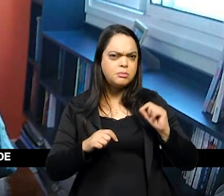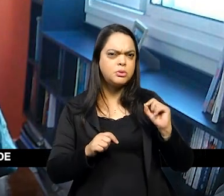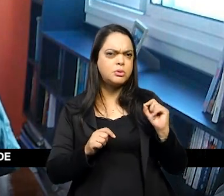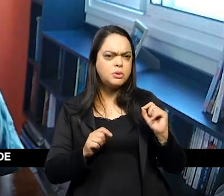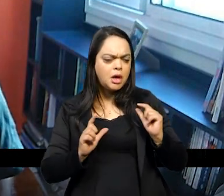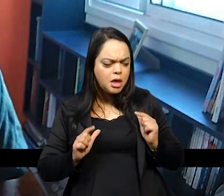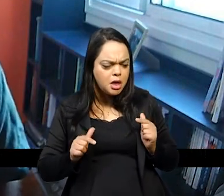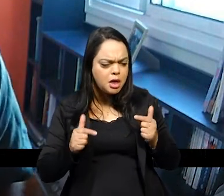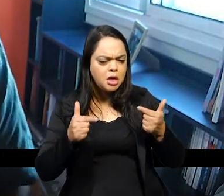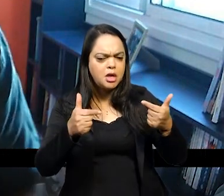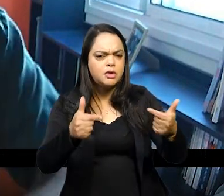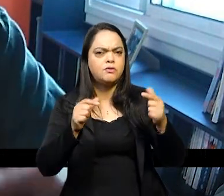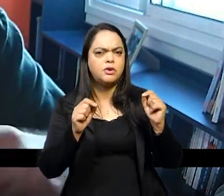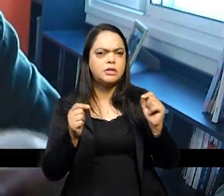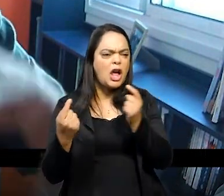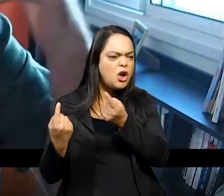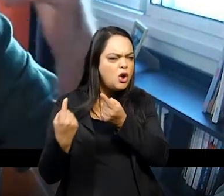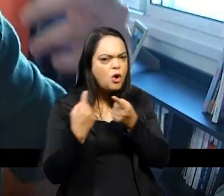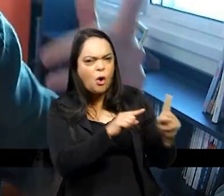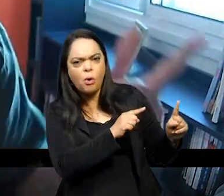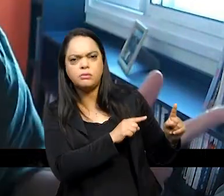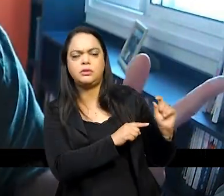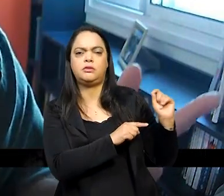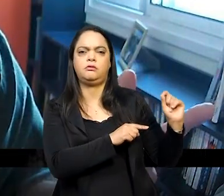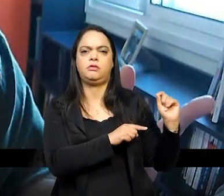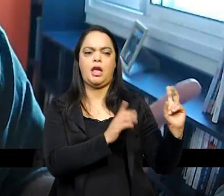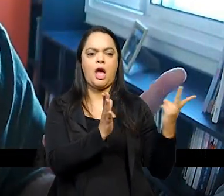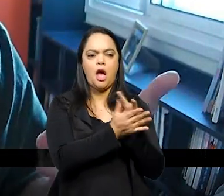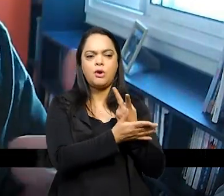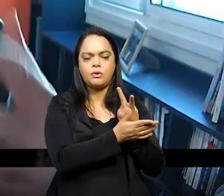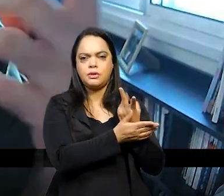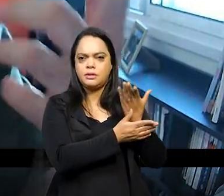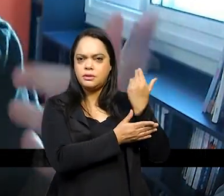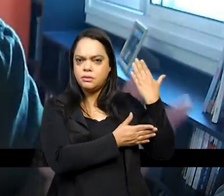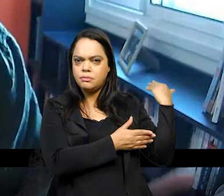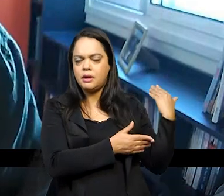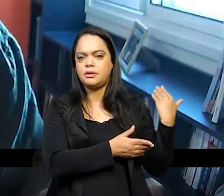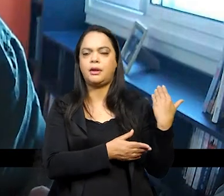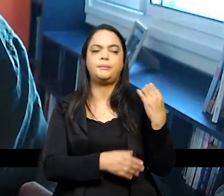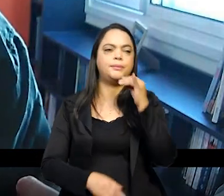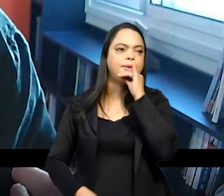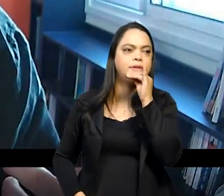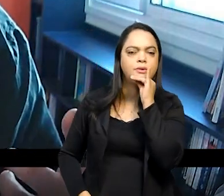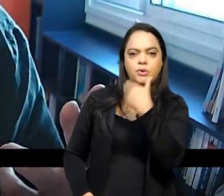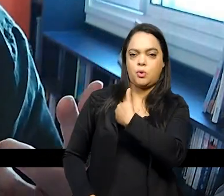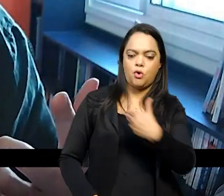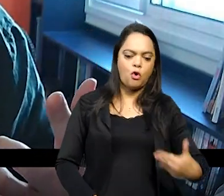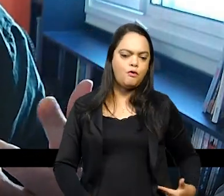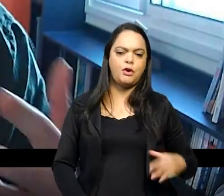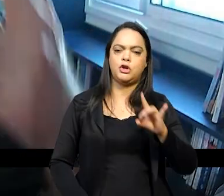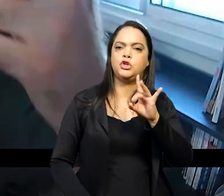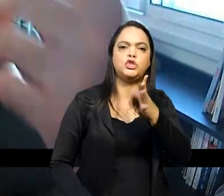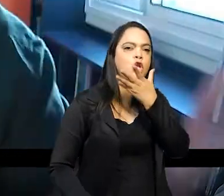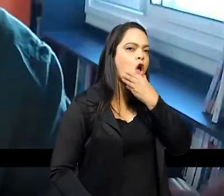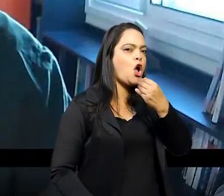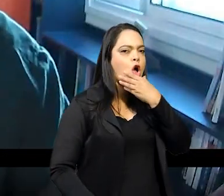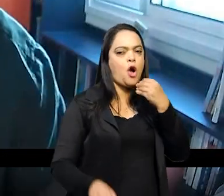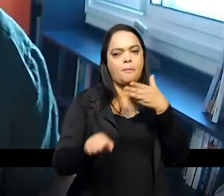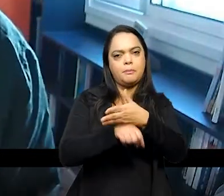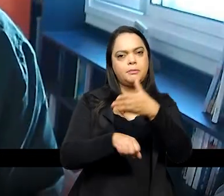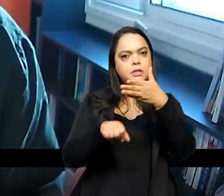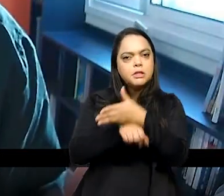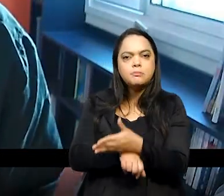de um governo comandado exclusivamente por homens com forte presença militar